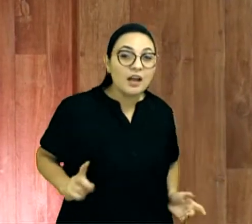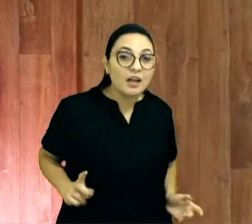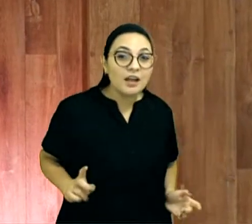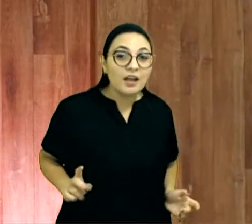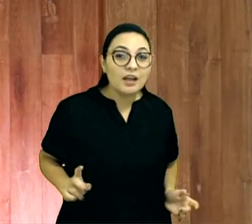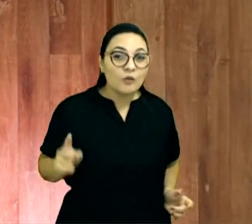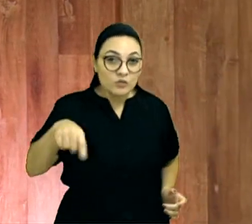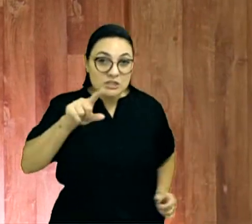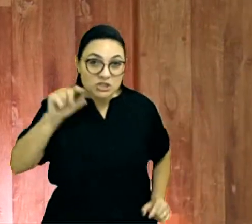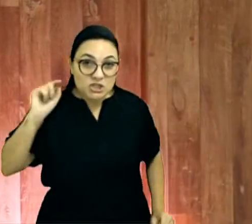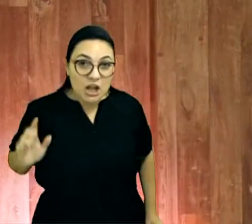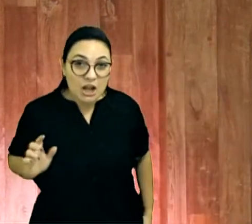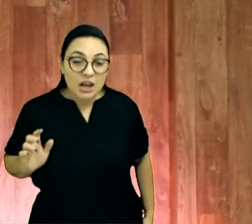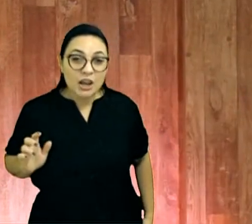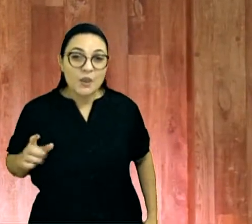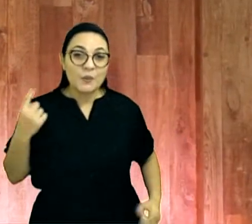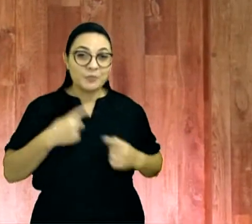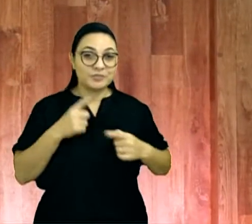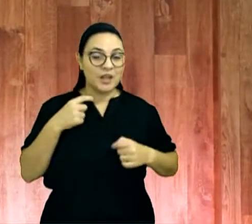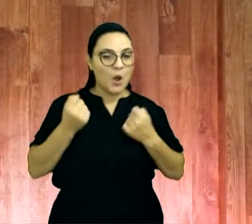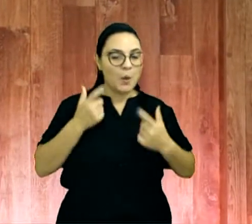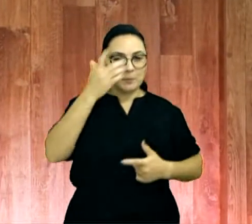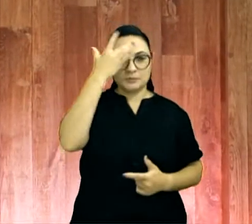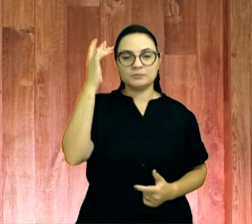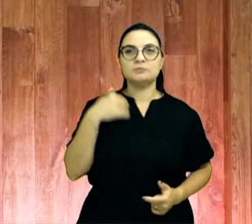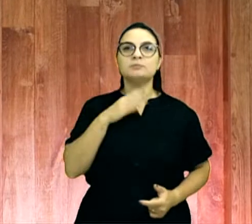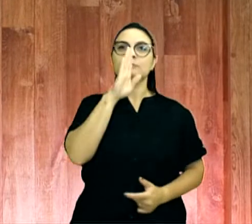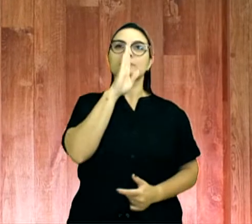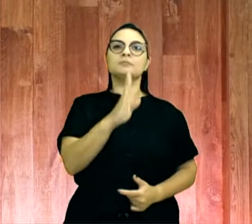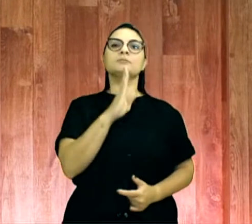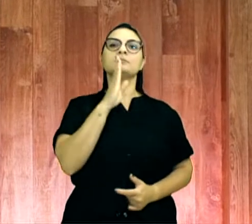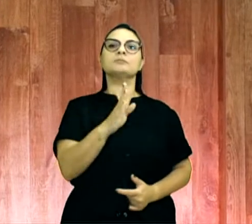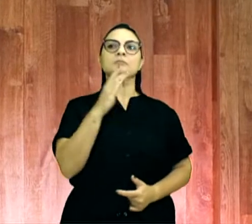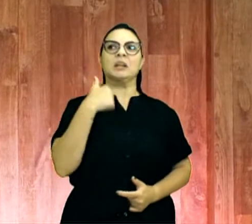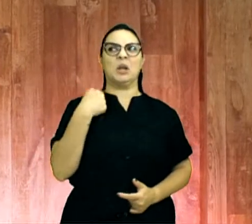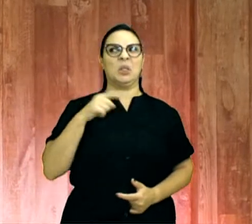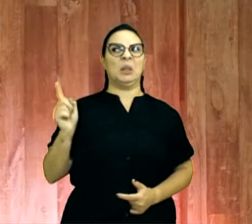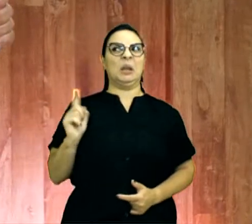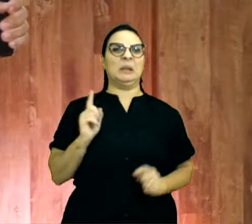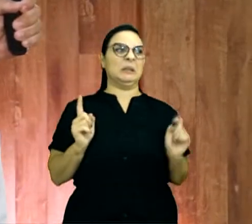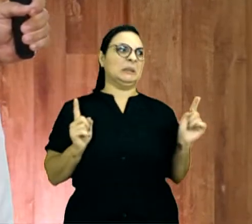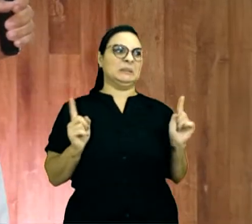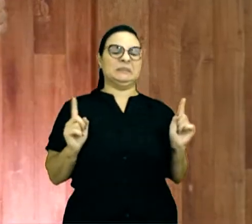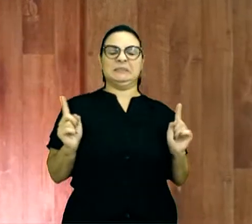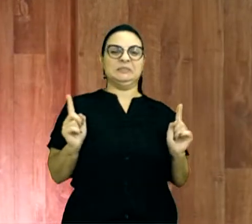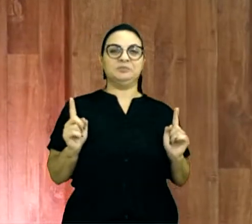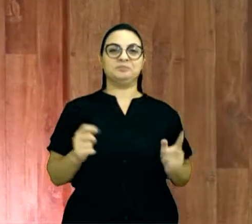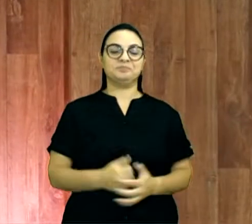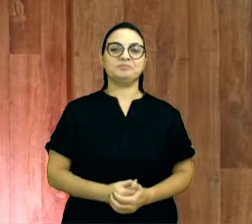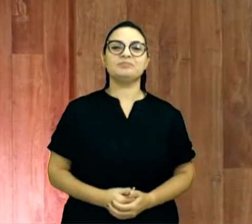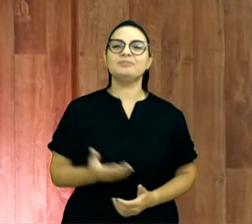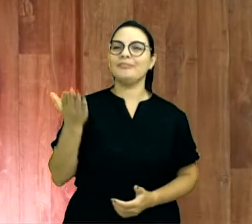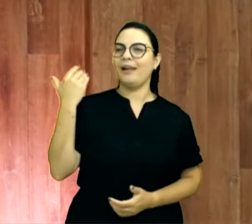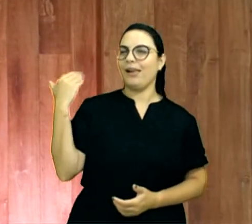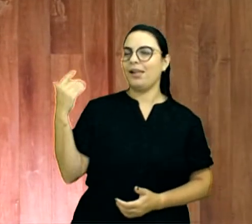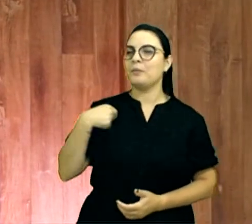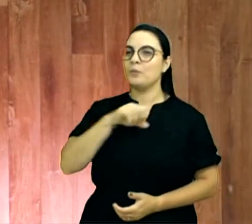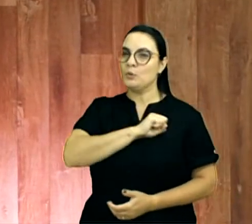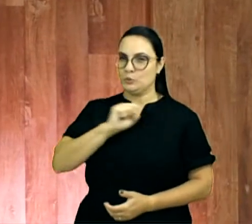Tem gente, pastor, que nem olha para o lado, cruz credo. O meu sogro, quando era vivo,